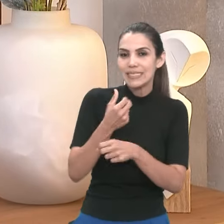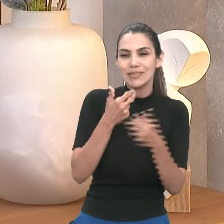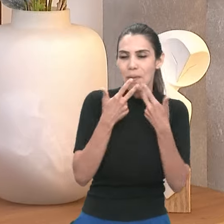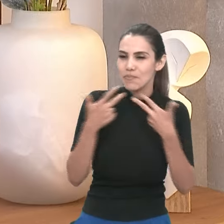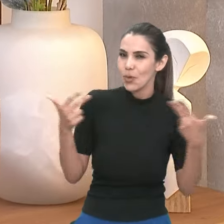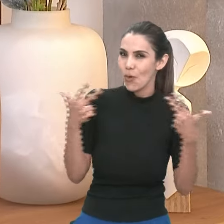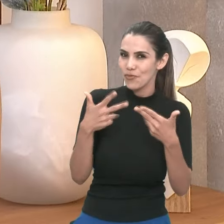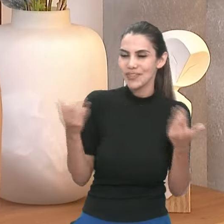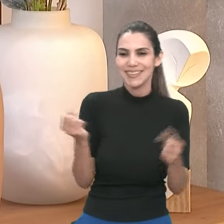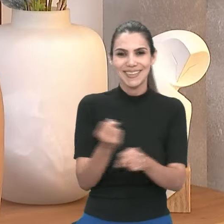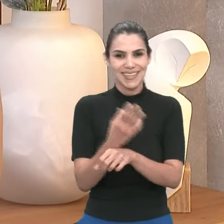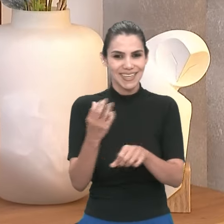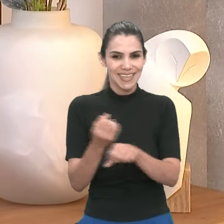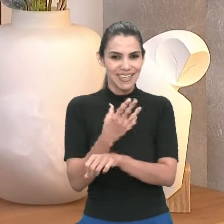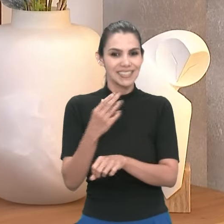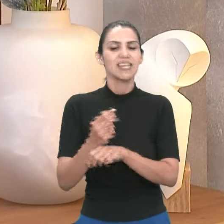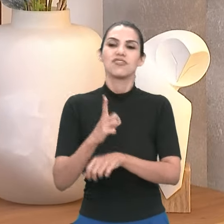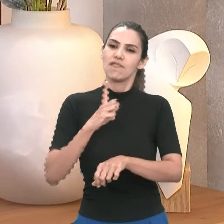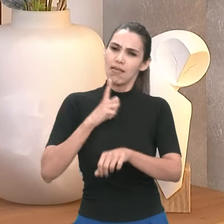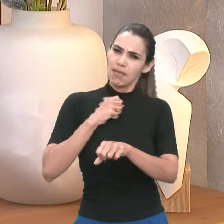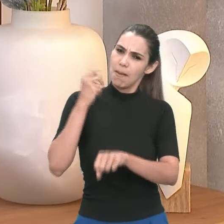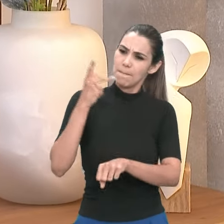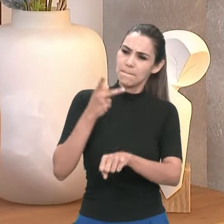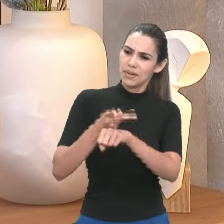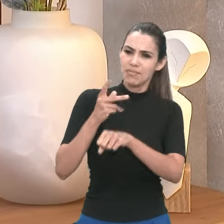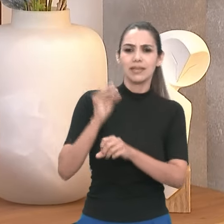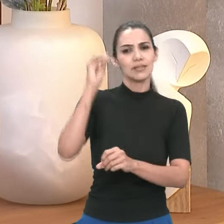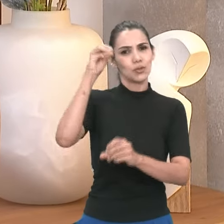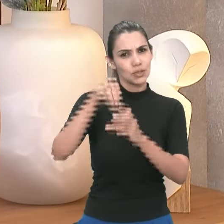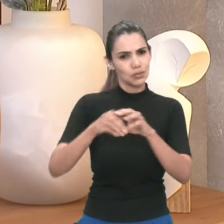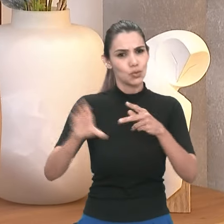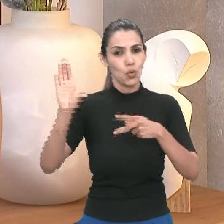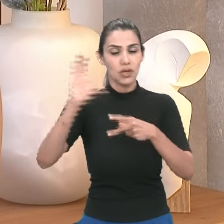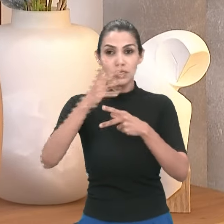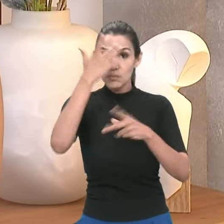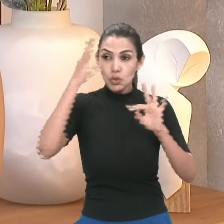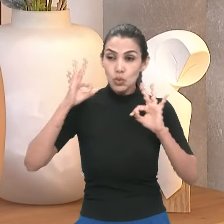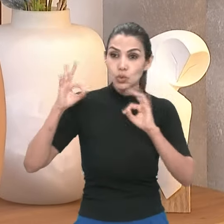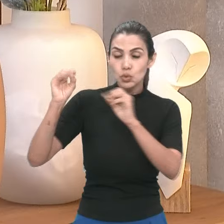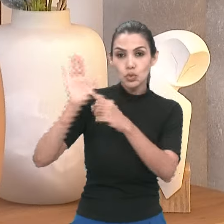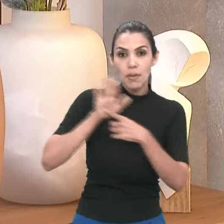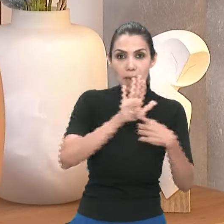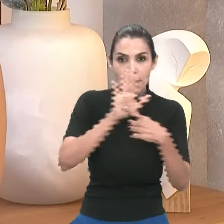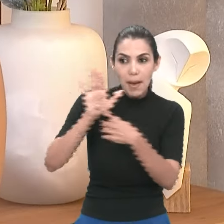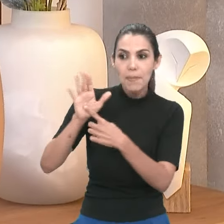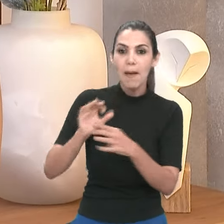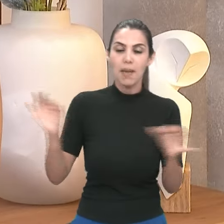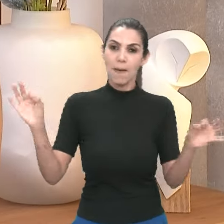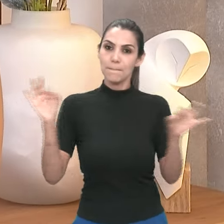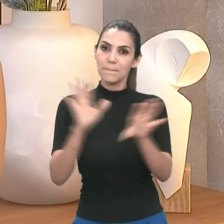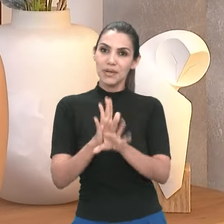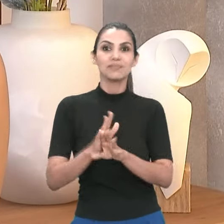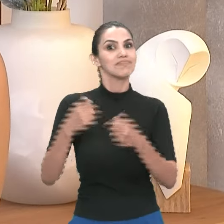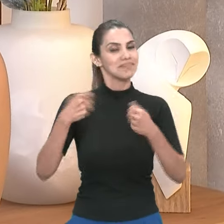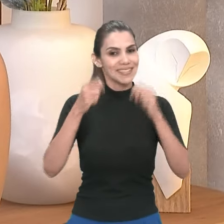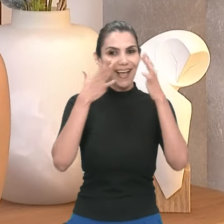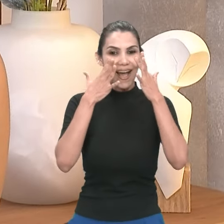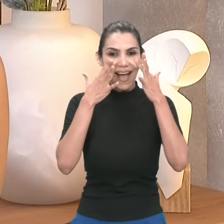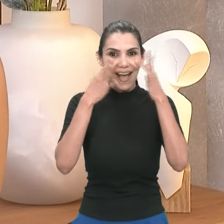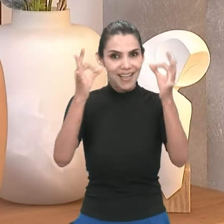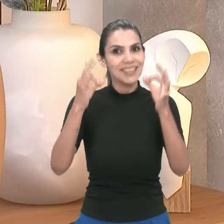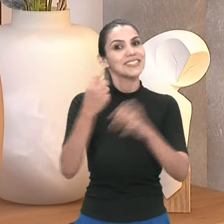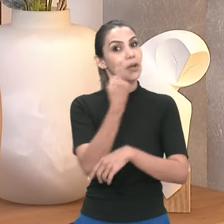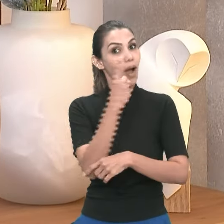que a gente vai fazer a premiação no próprio congresso, ao final. Então, todo mundo que apresentou trabalho, fique ligadinho, esteja lá na nossa última